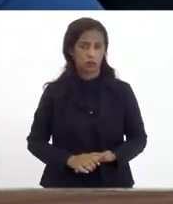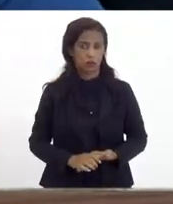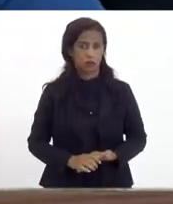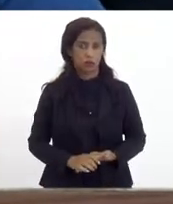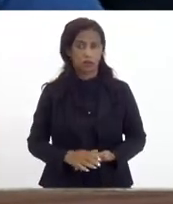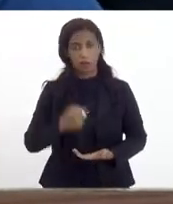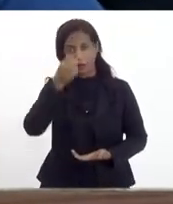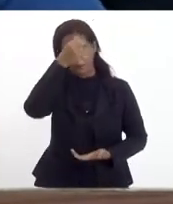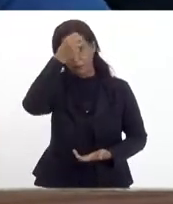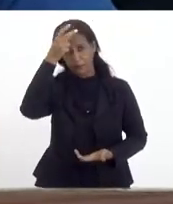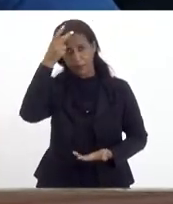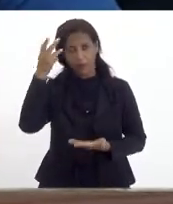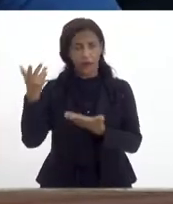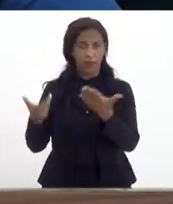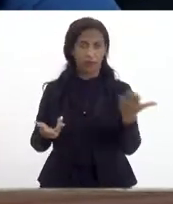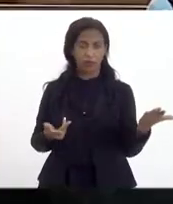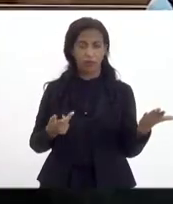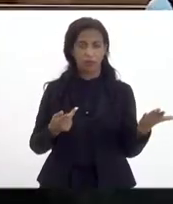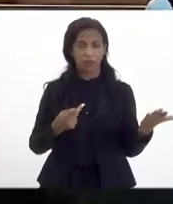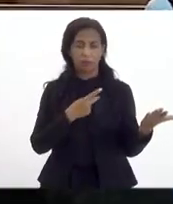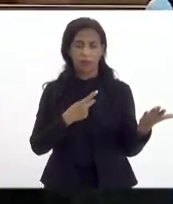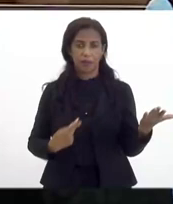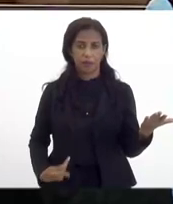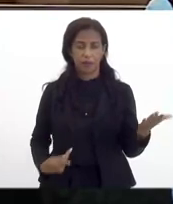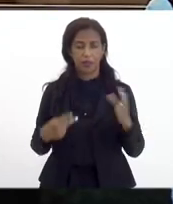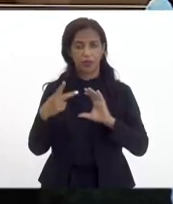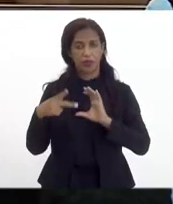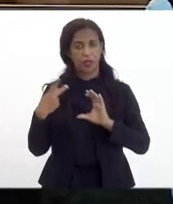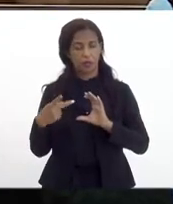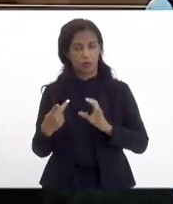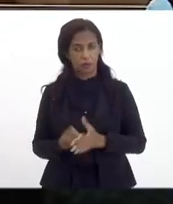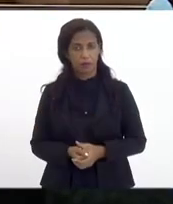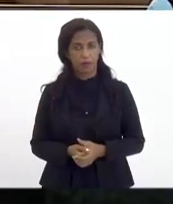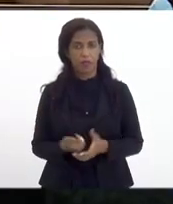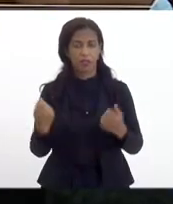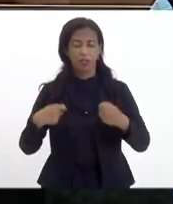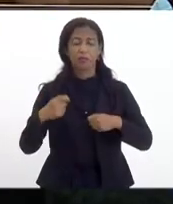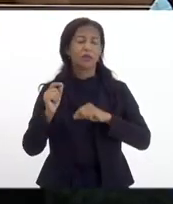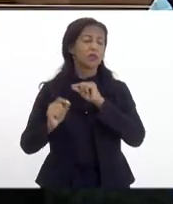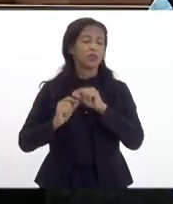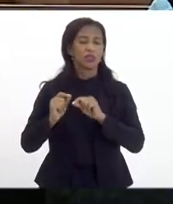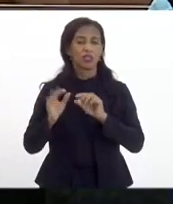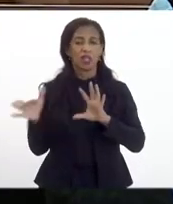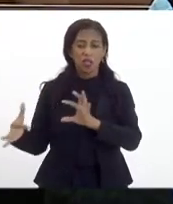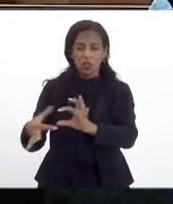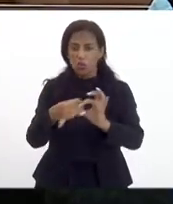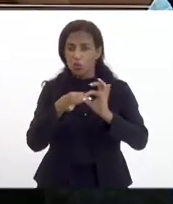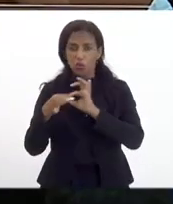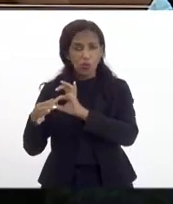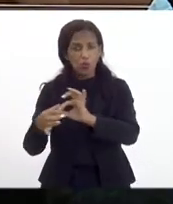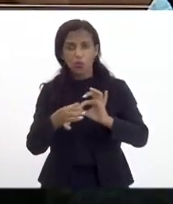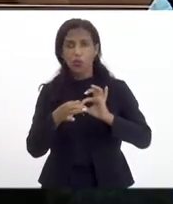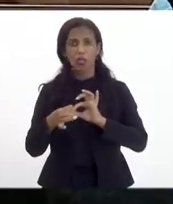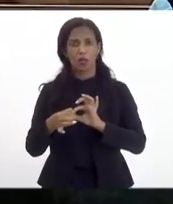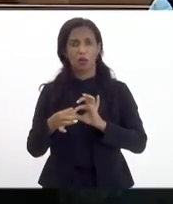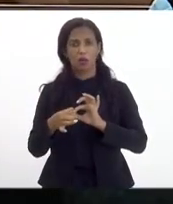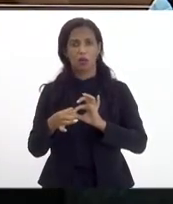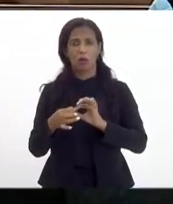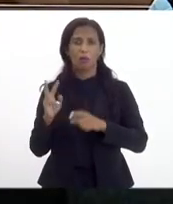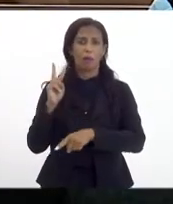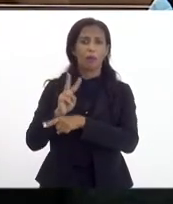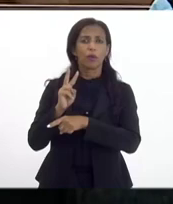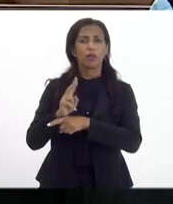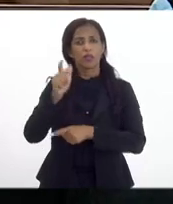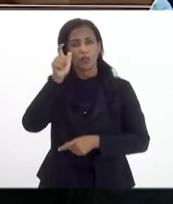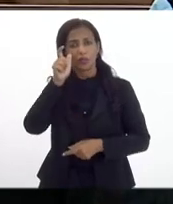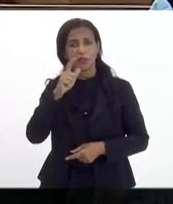prefeitos e presidente da Câmara na verdade a gente precisa é isso de união unidade para que a gente possa defender os interesses nossos só me dá uma